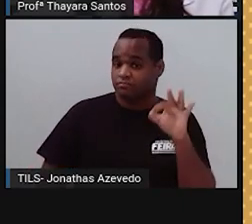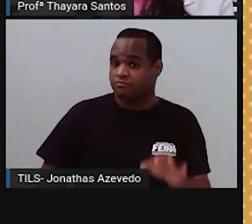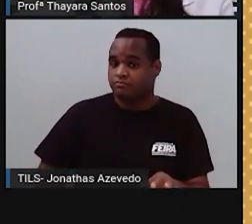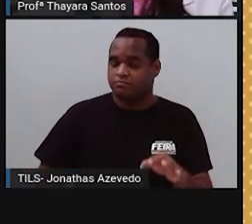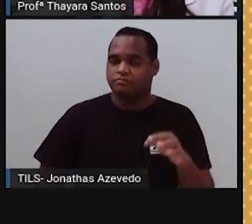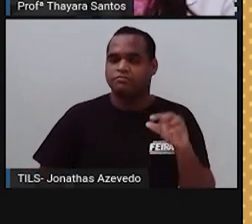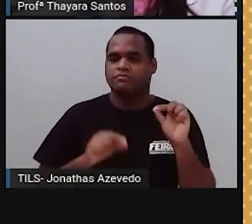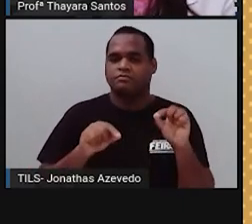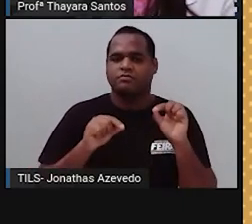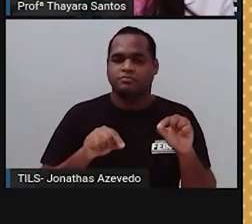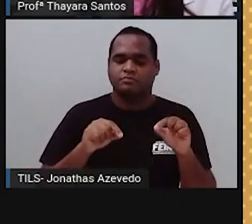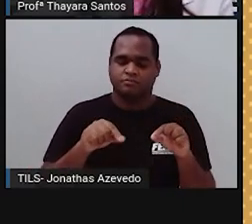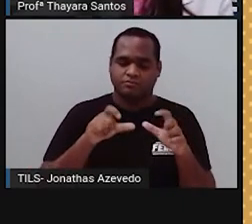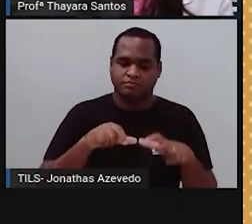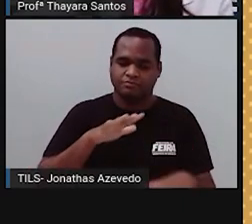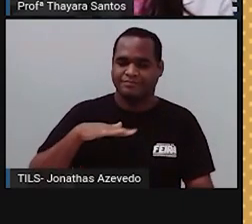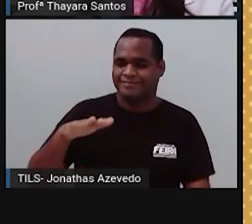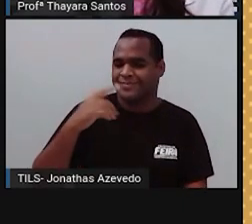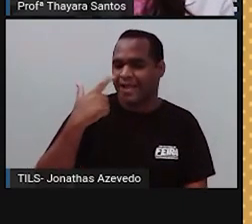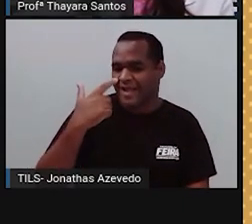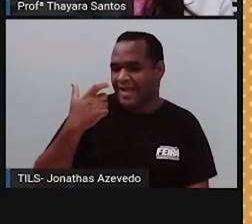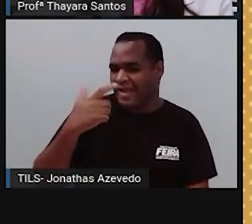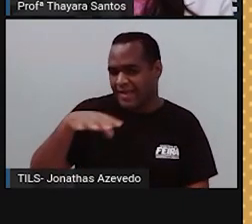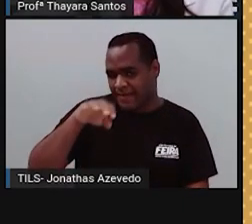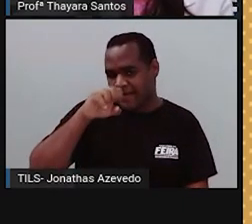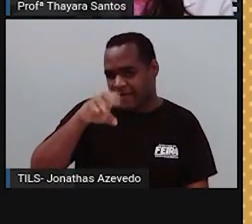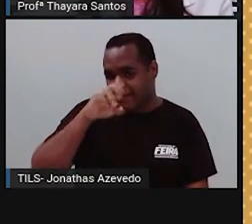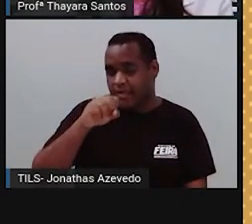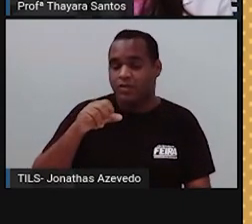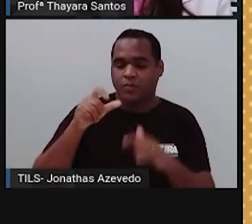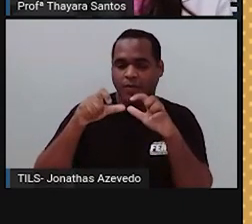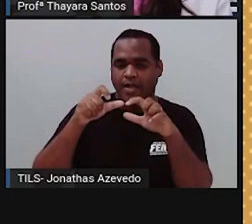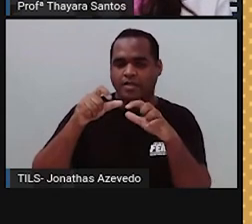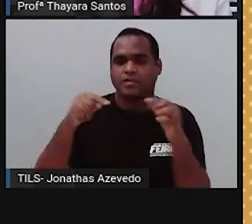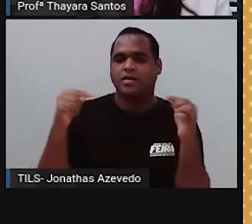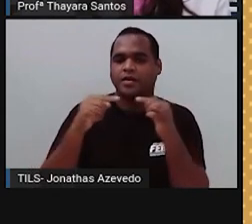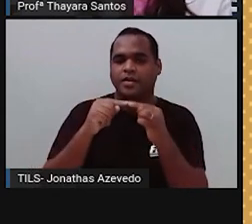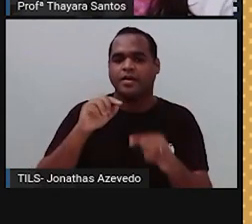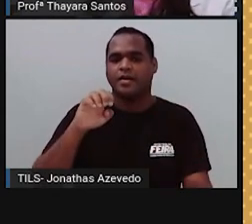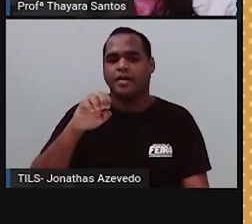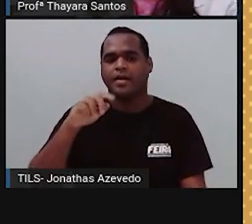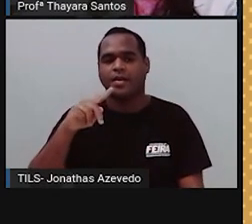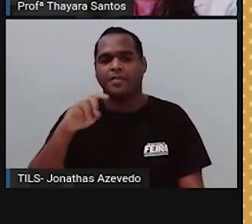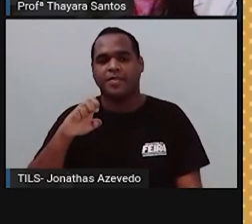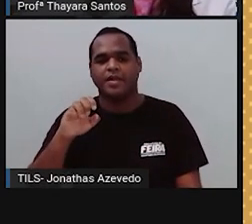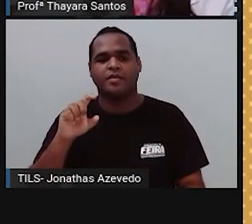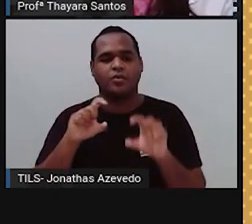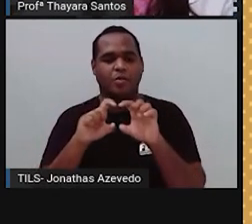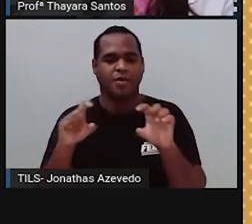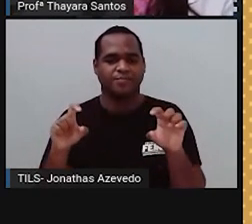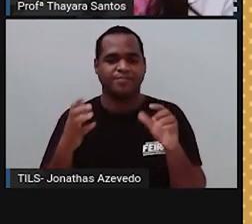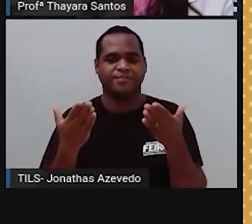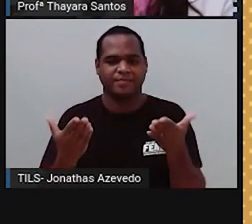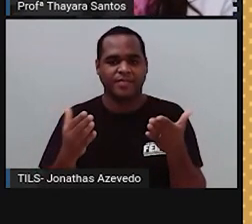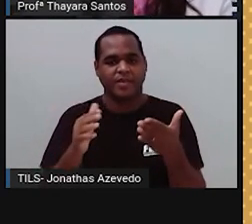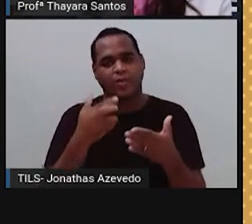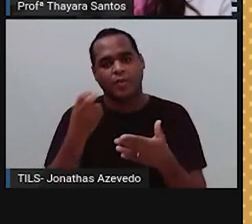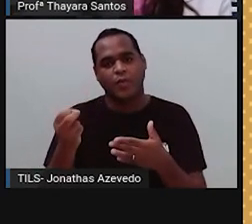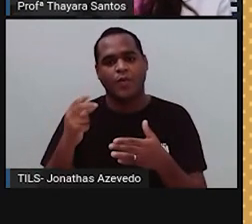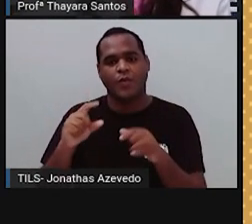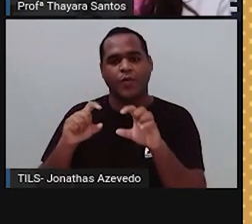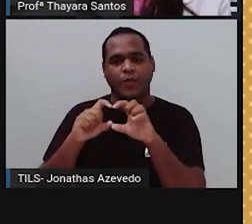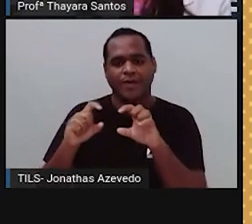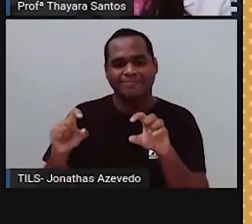na região onde são localizados esses receptores, a gente chama de epitelio olfatório ou epitelio